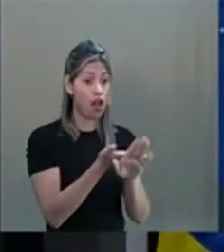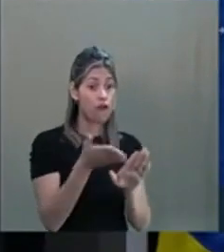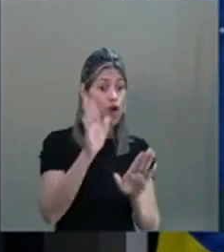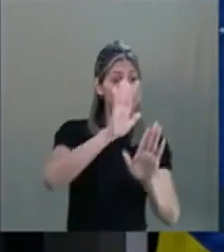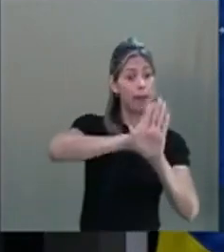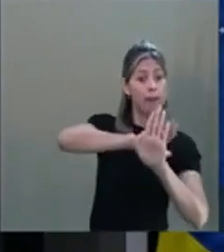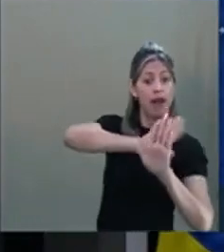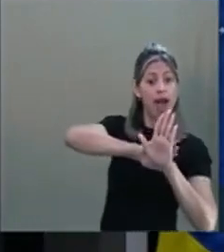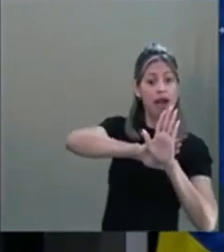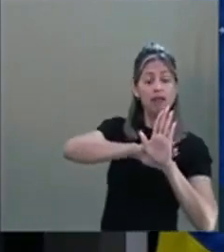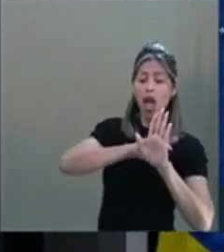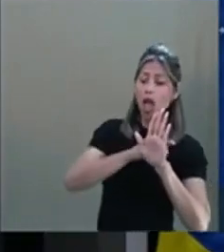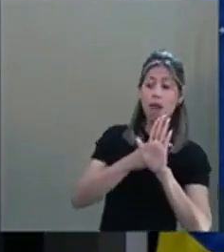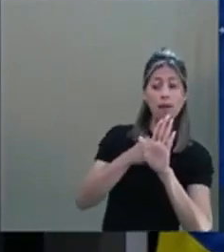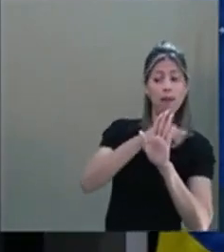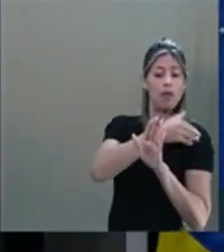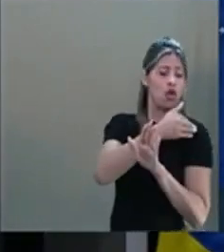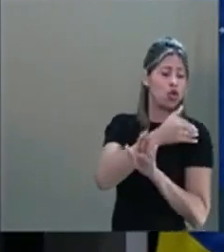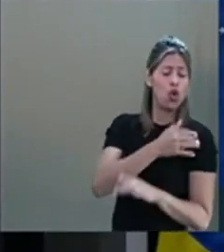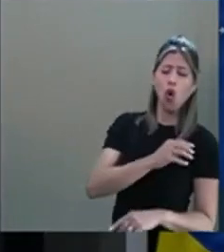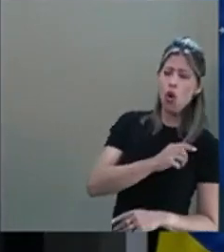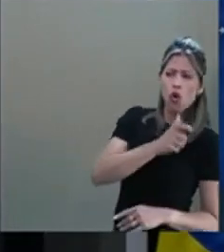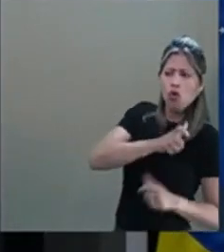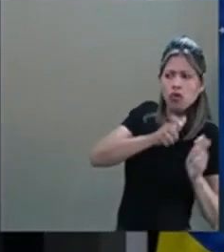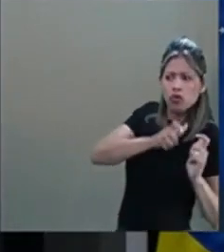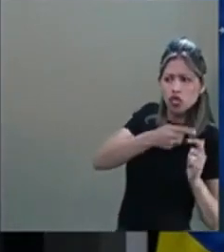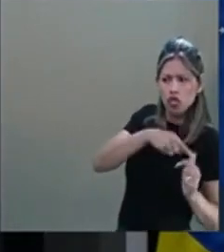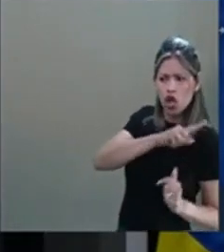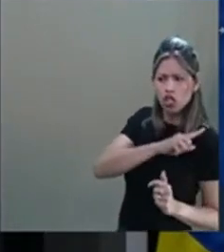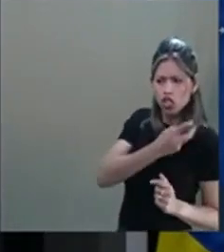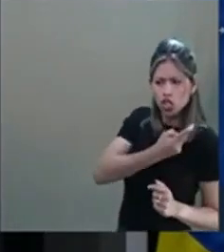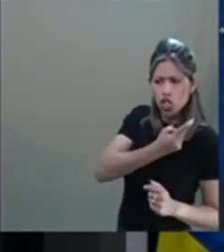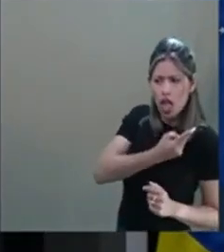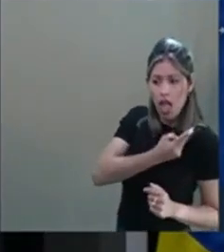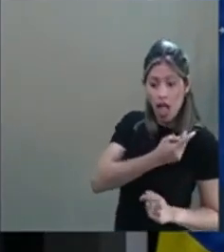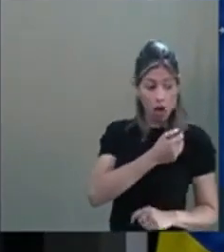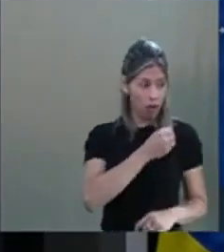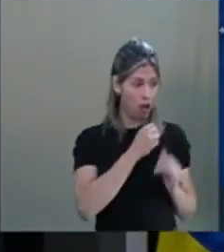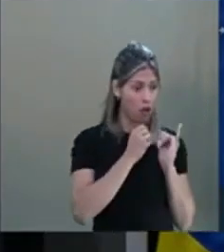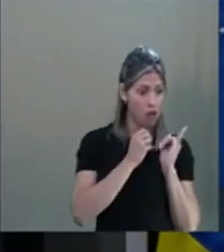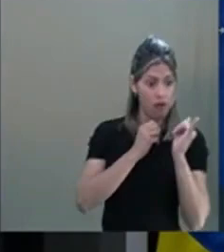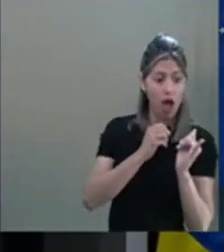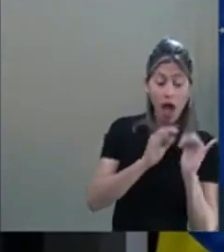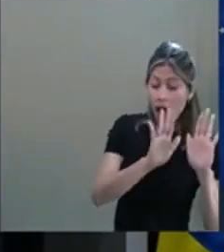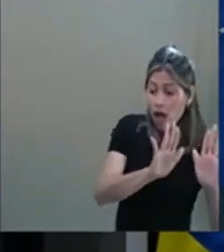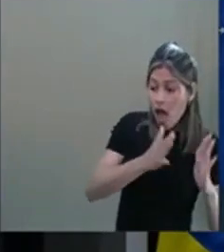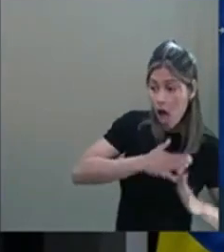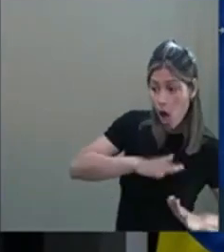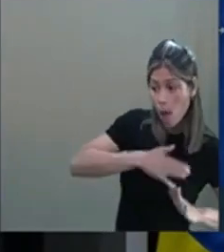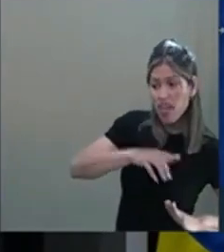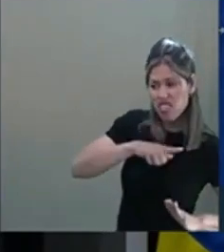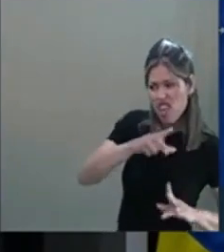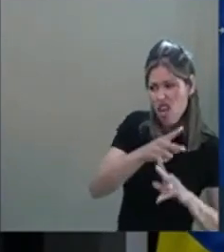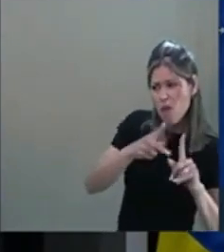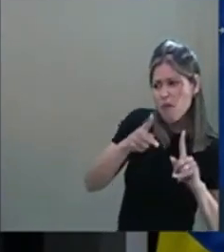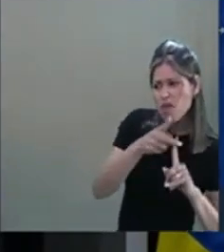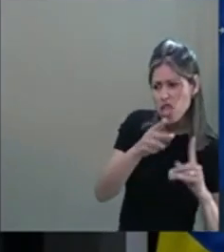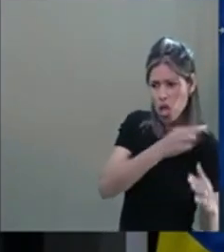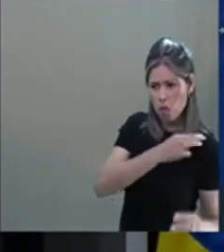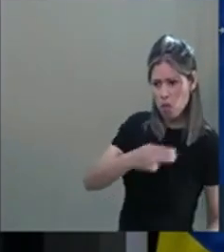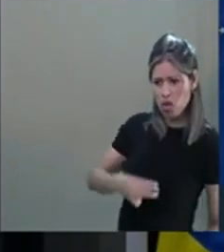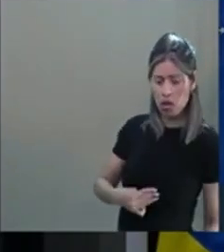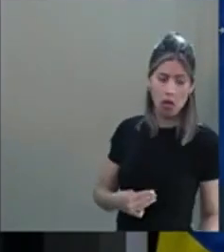para mim, onde nós estamos mesmo? Eu falei, Bert, aqui tem ministro, aqui tem... Ele falou, olha, para mim, não